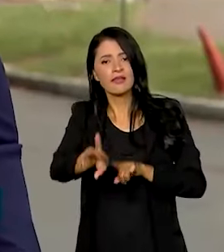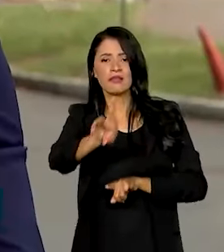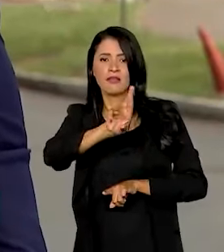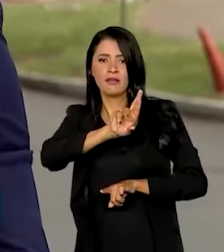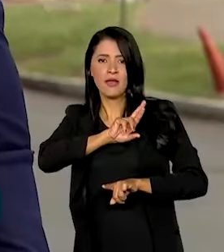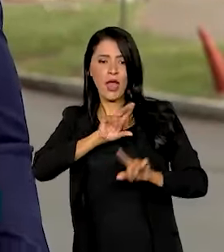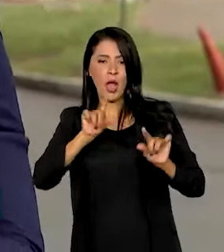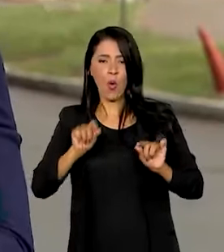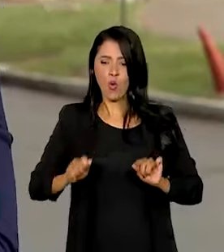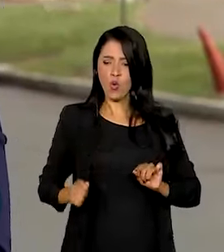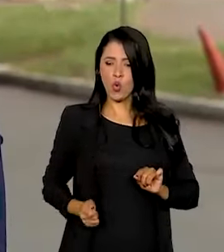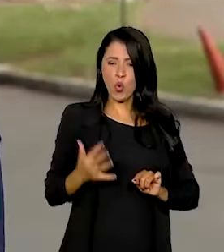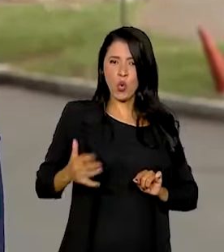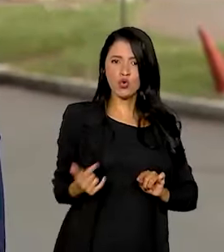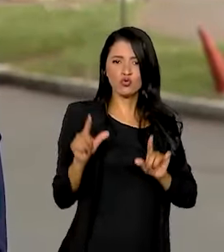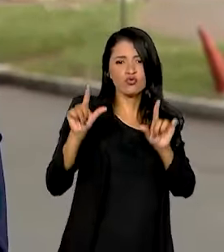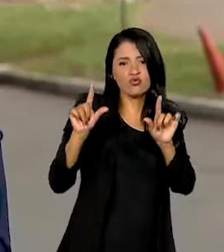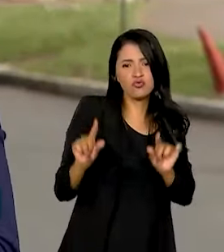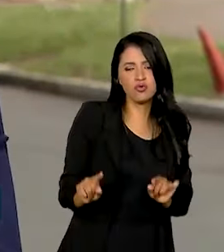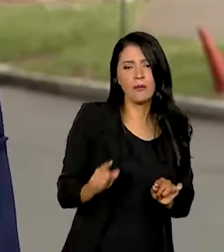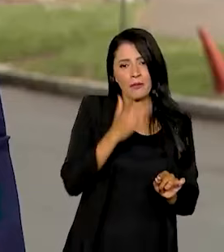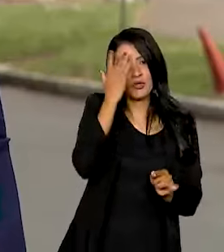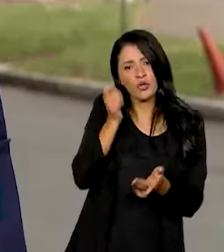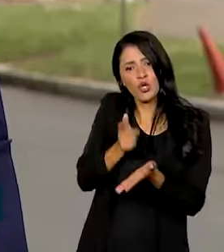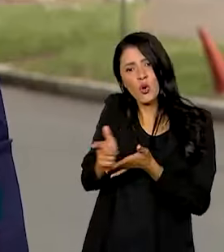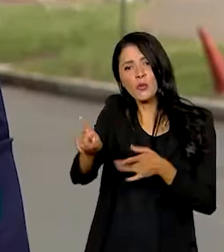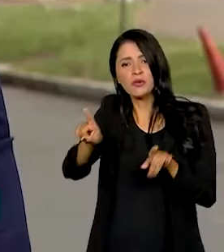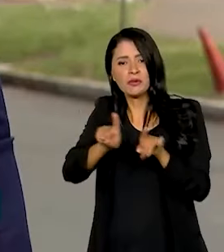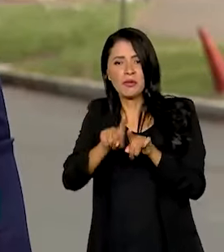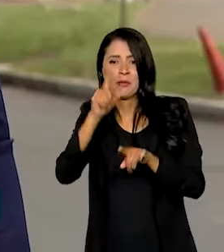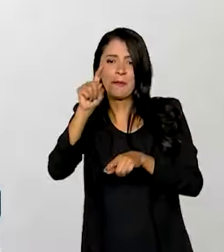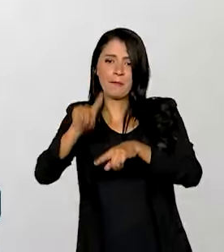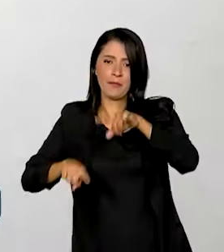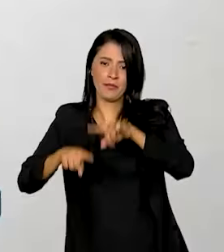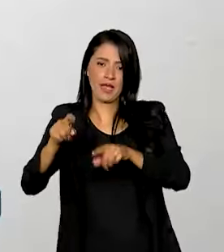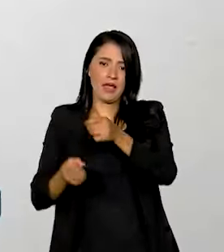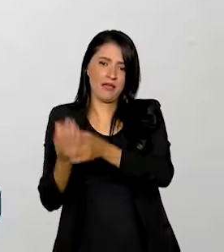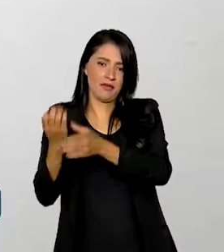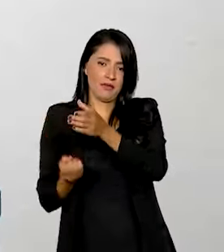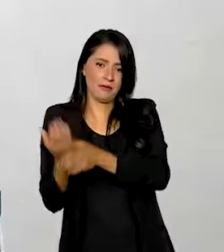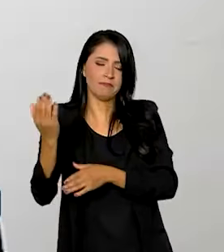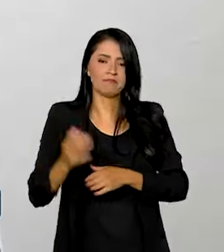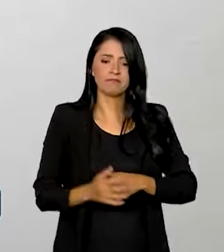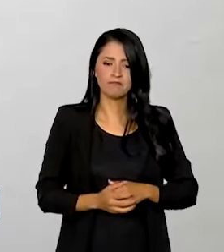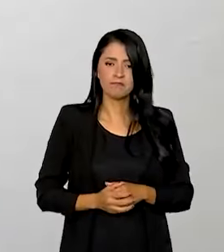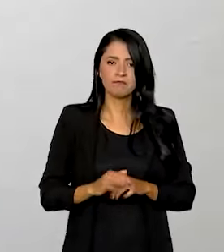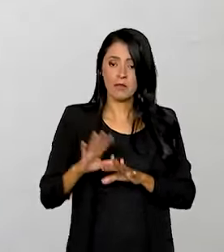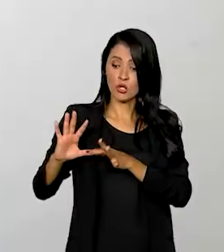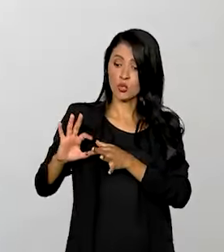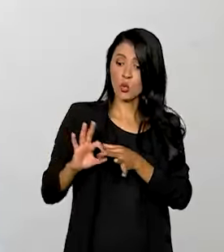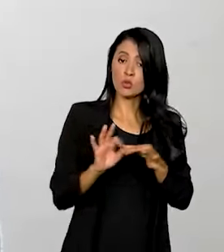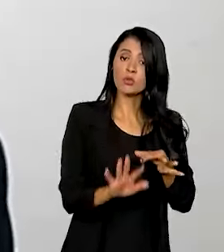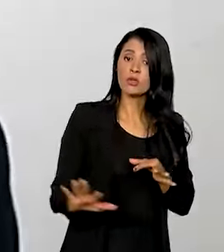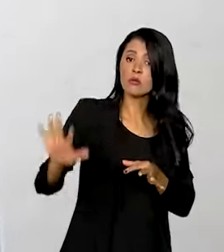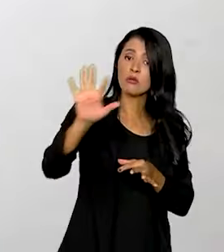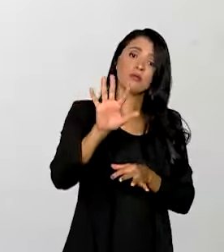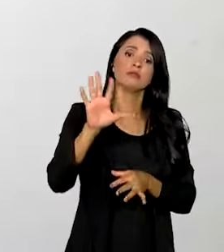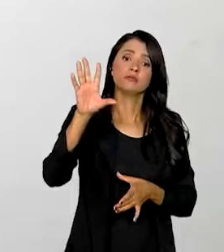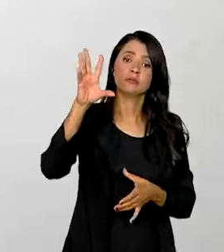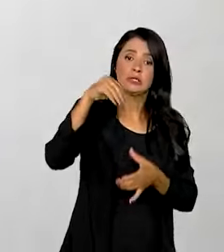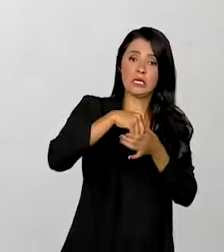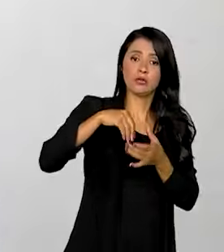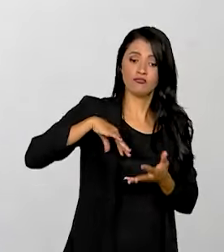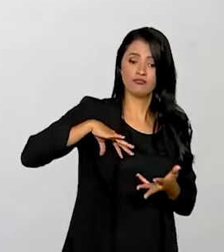na redução de custos tanto para os consumidores quanto para os produtores. No contexto geral, nós vamos estar aí dentro da